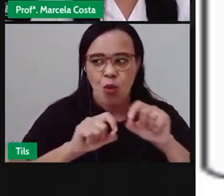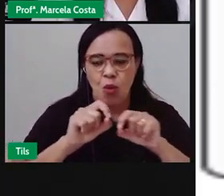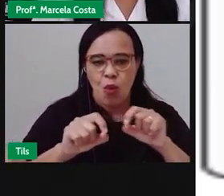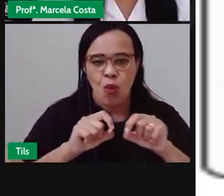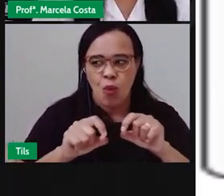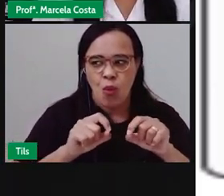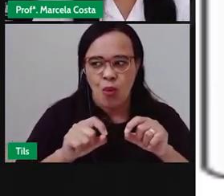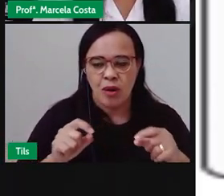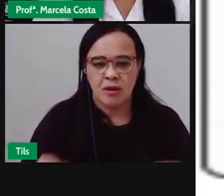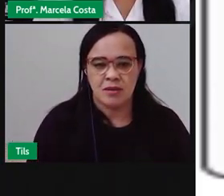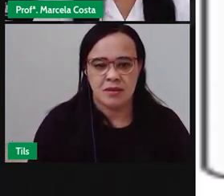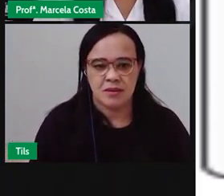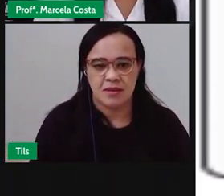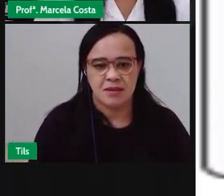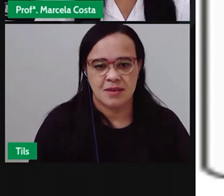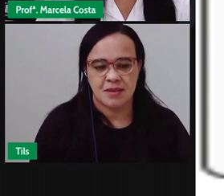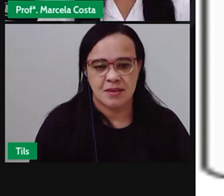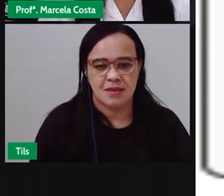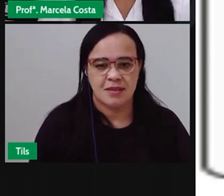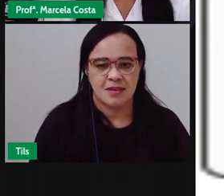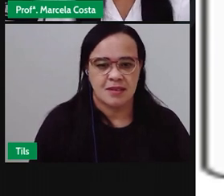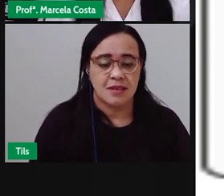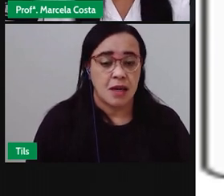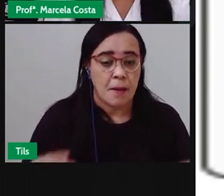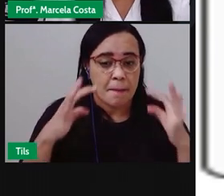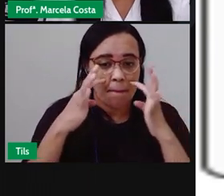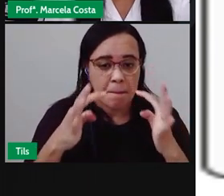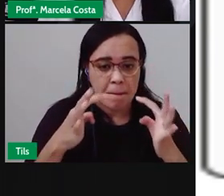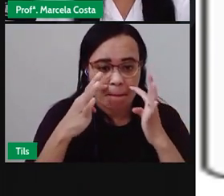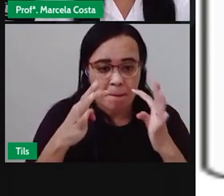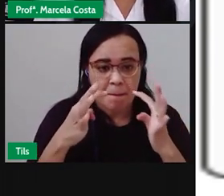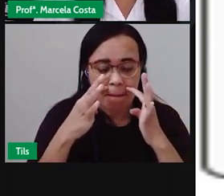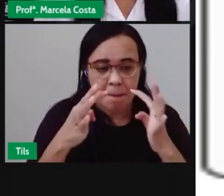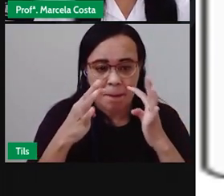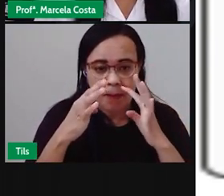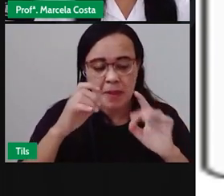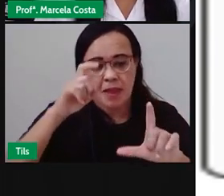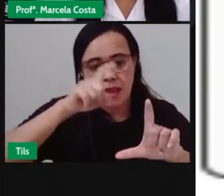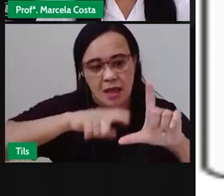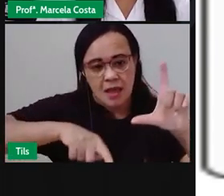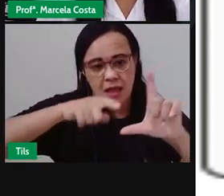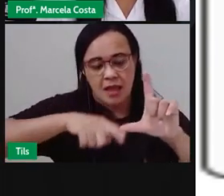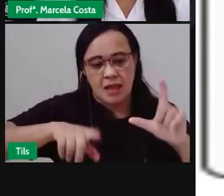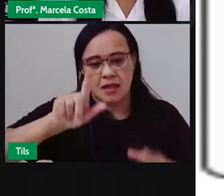Agora a gente vai ver o som e o nome da letra G